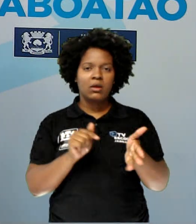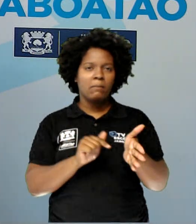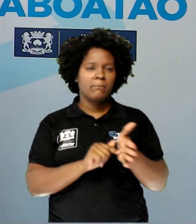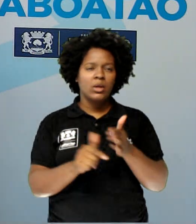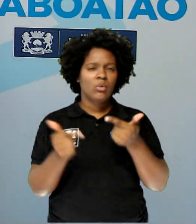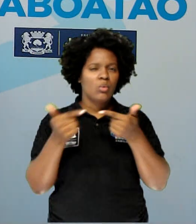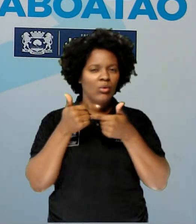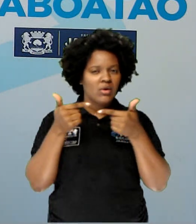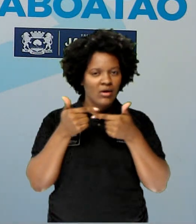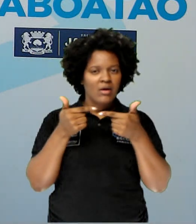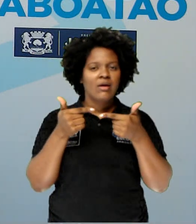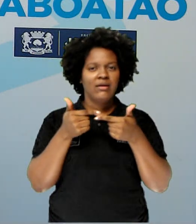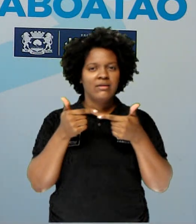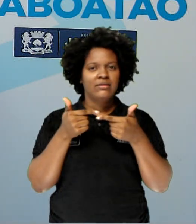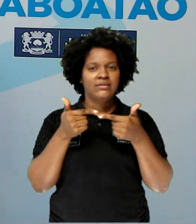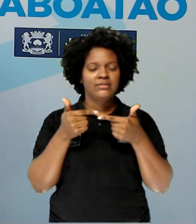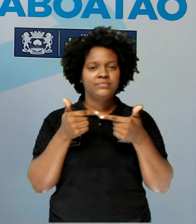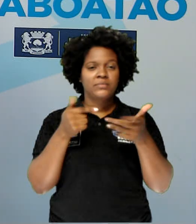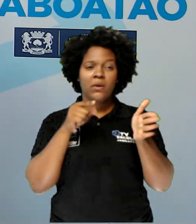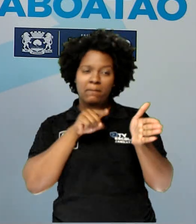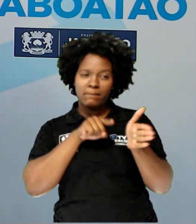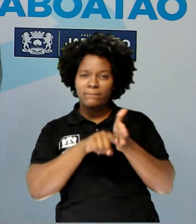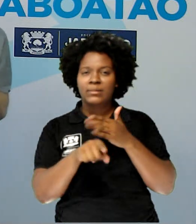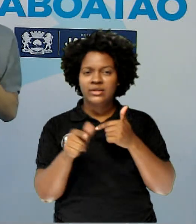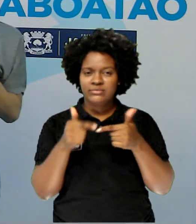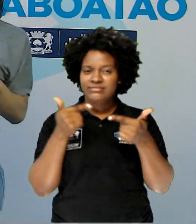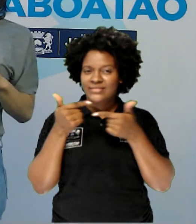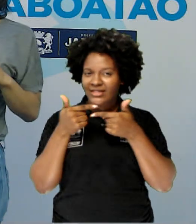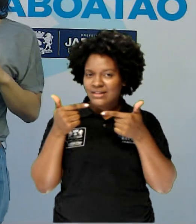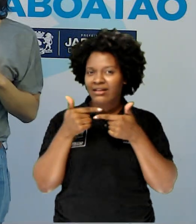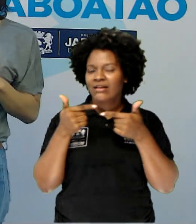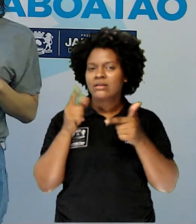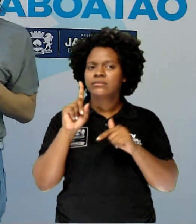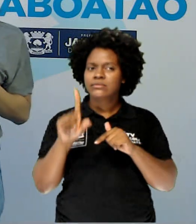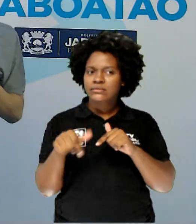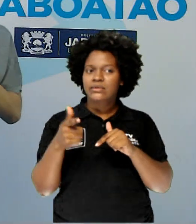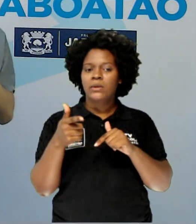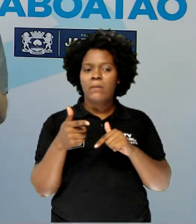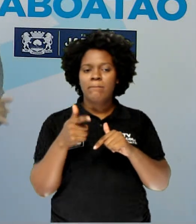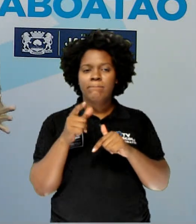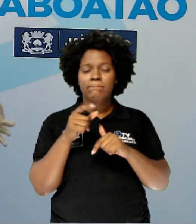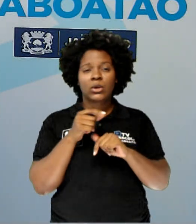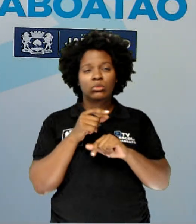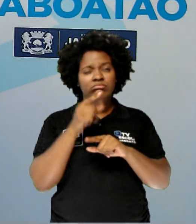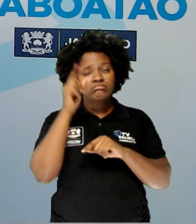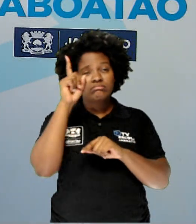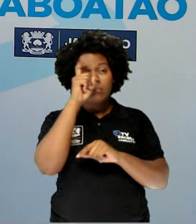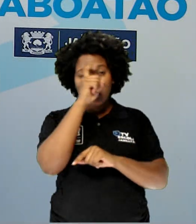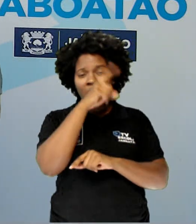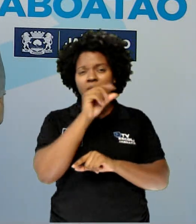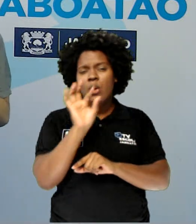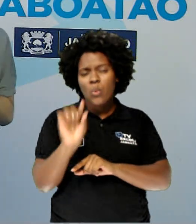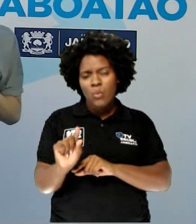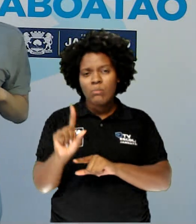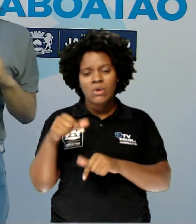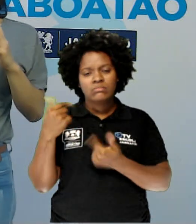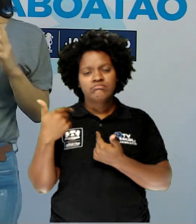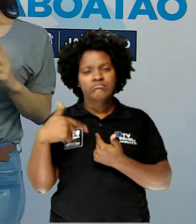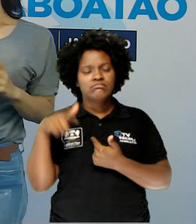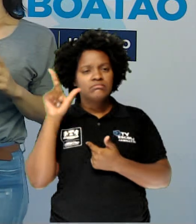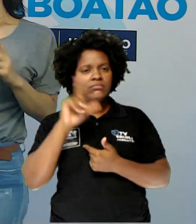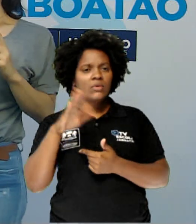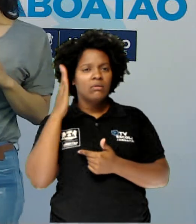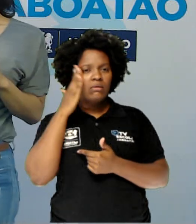humor, que foi o segundo elemento que eu perguntei, esse aqui sim, é um pouco mais difícil, mas a gente consegue entender muito bem,